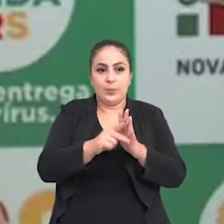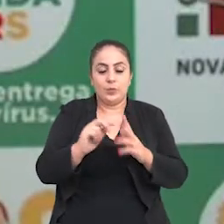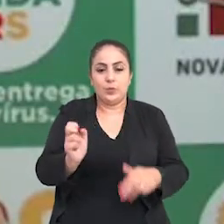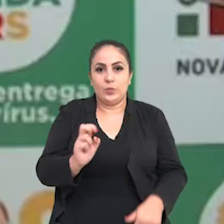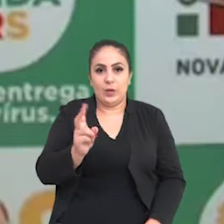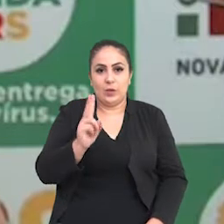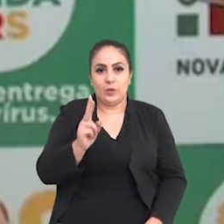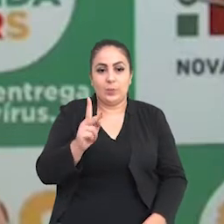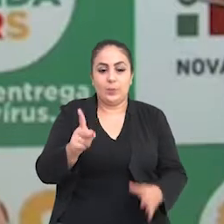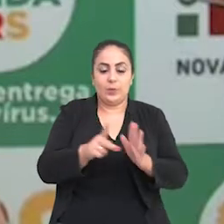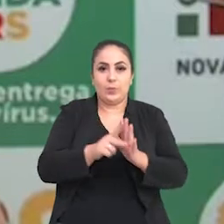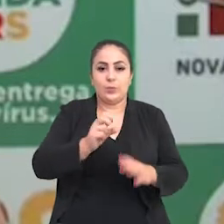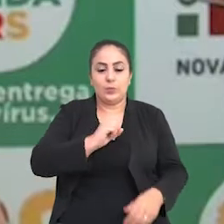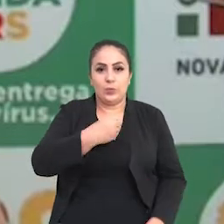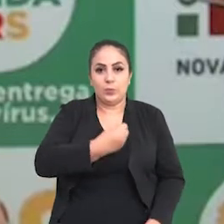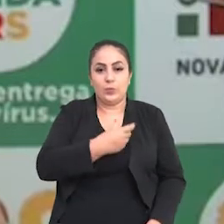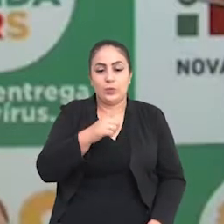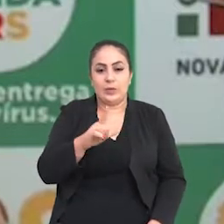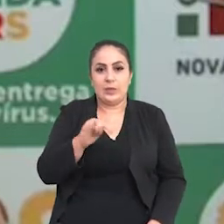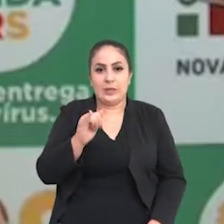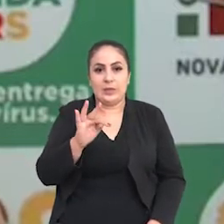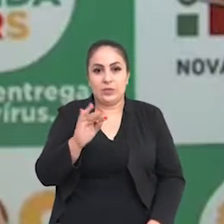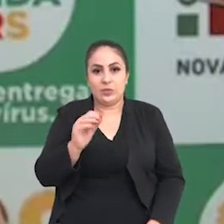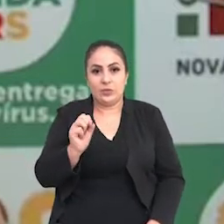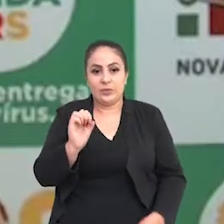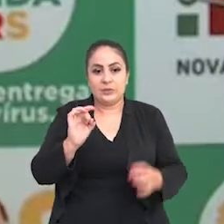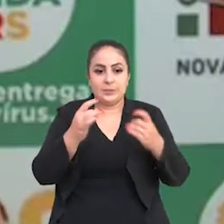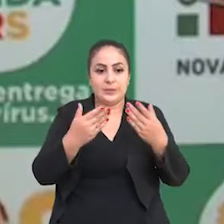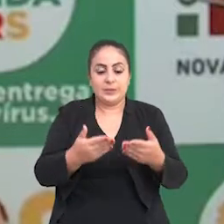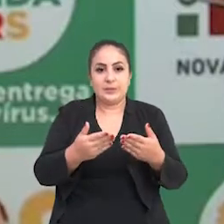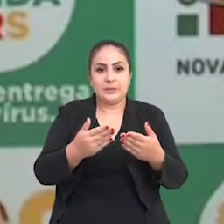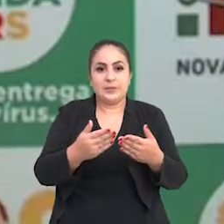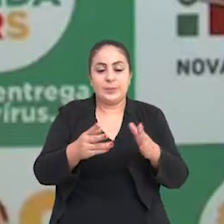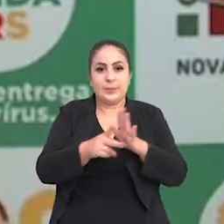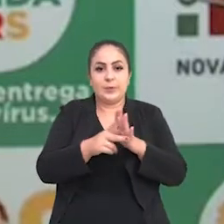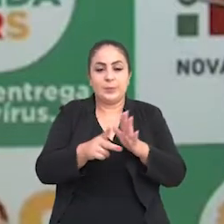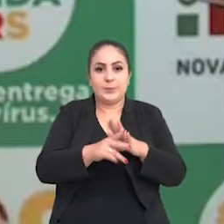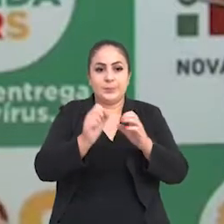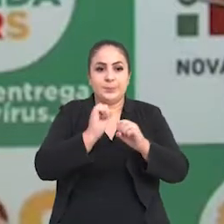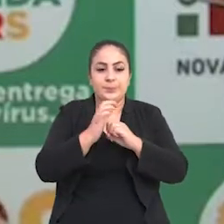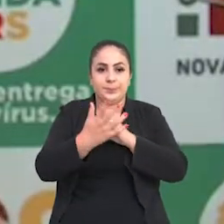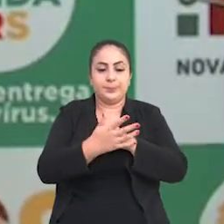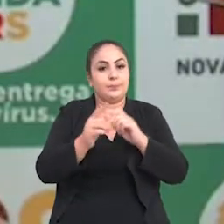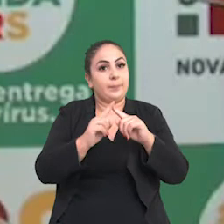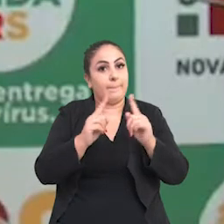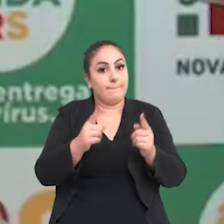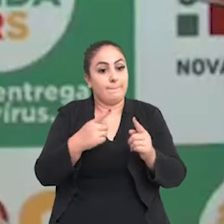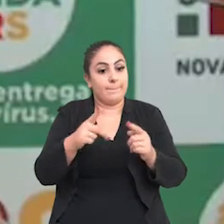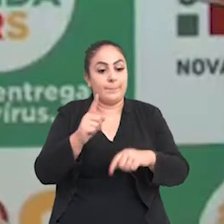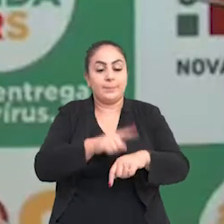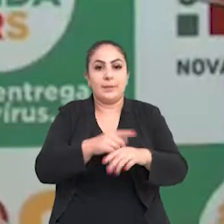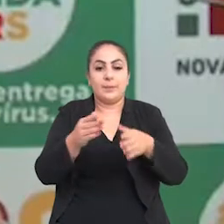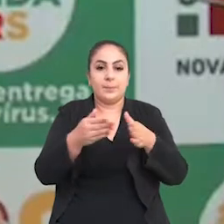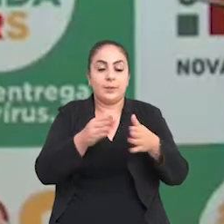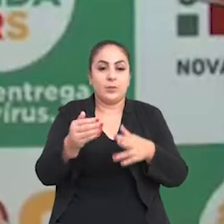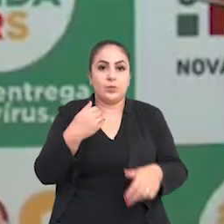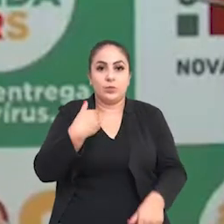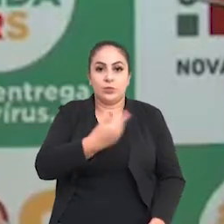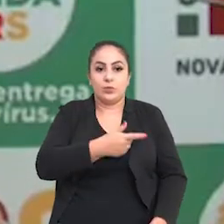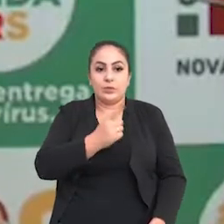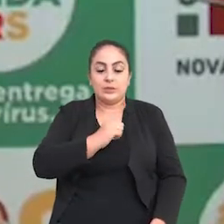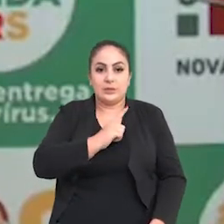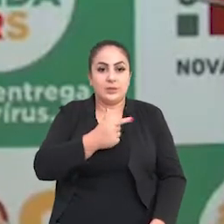daquele número de leitos ampliados especificamente para a COVID, mas neste